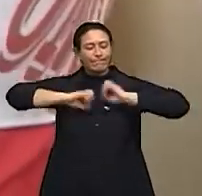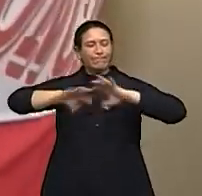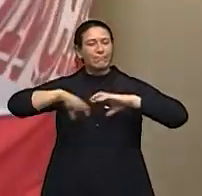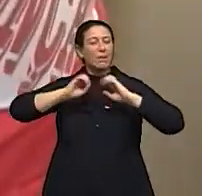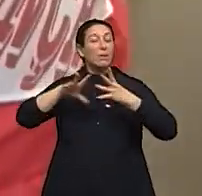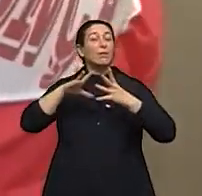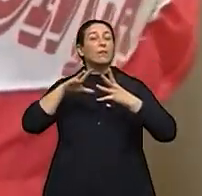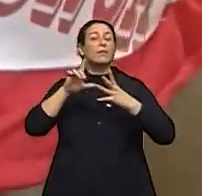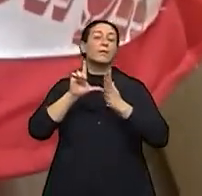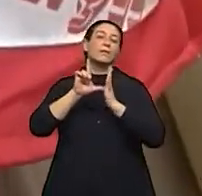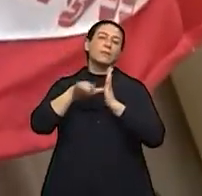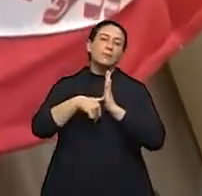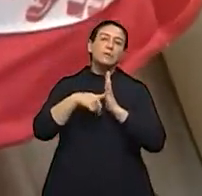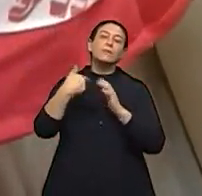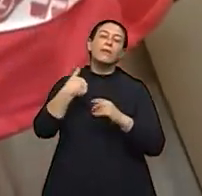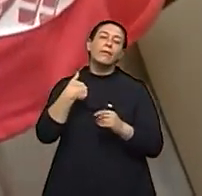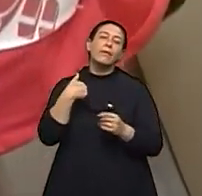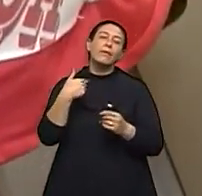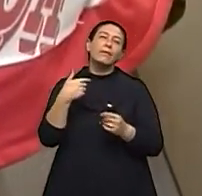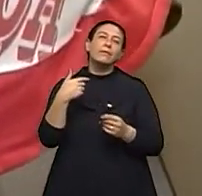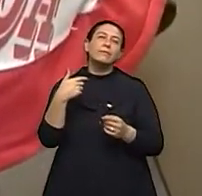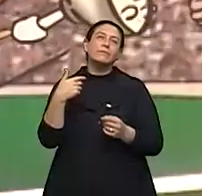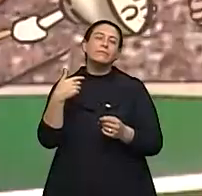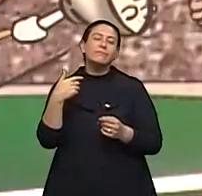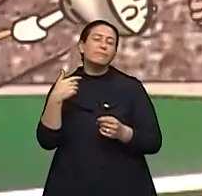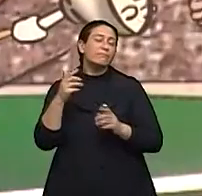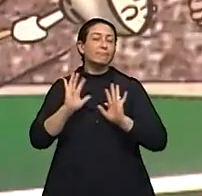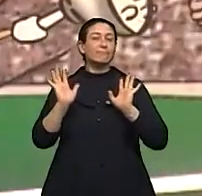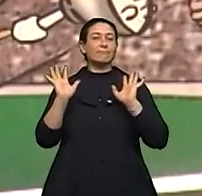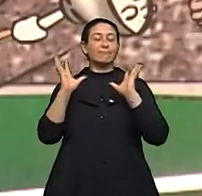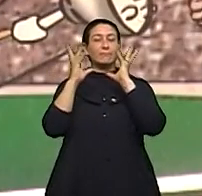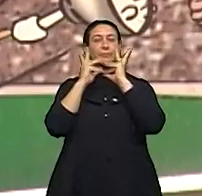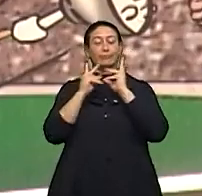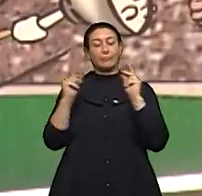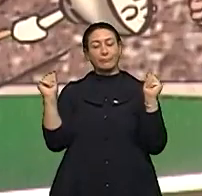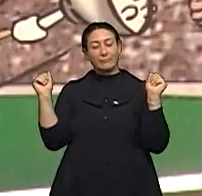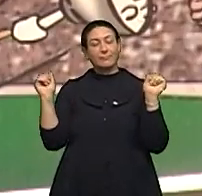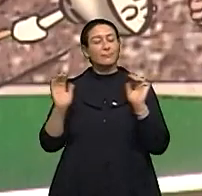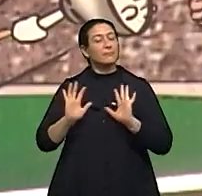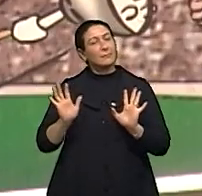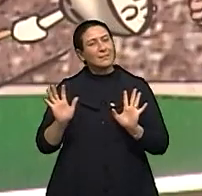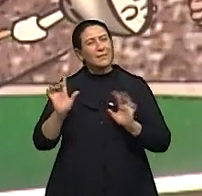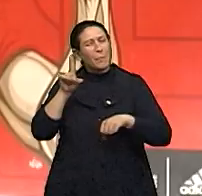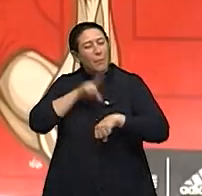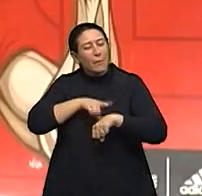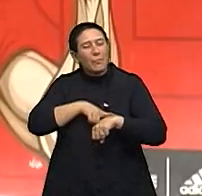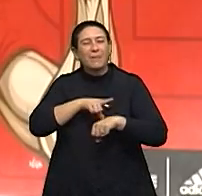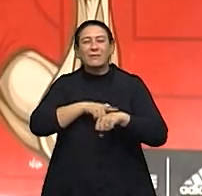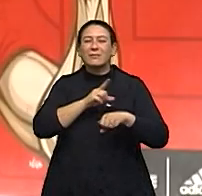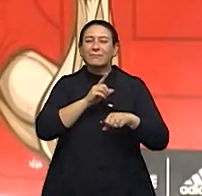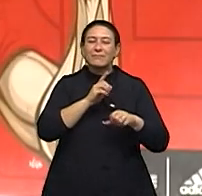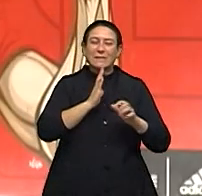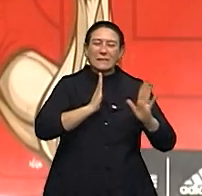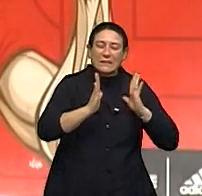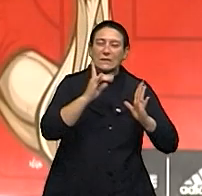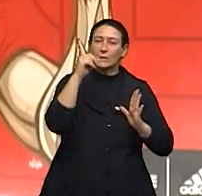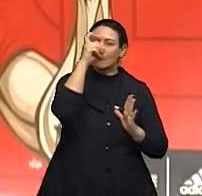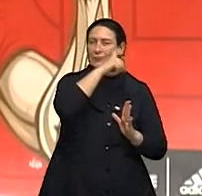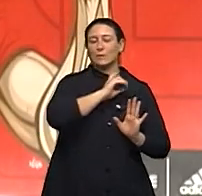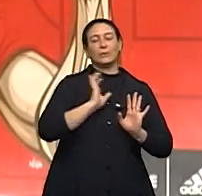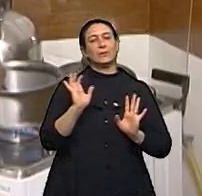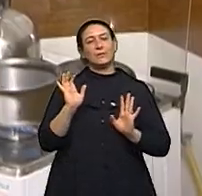para voltar de novo e depois passava. Eram só aqueles momentos que tu vinha de lá que era bem difícil,